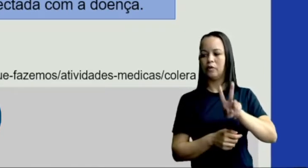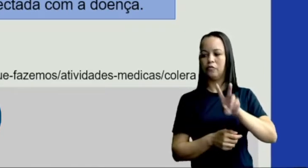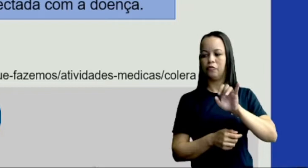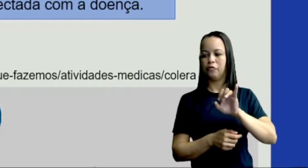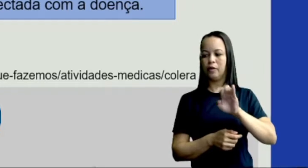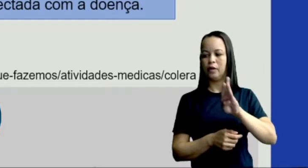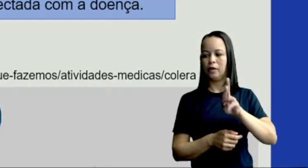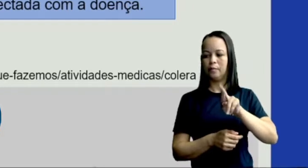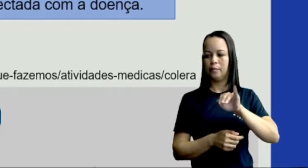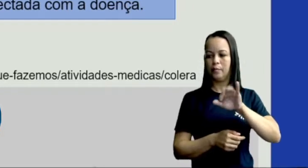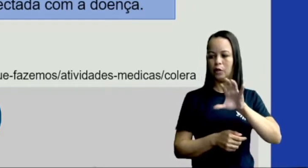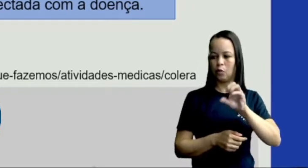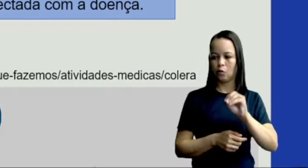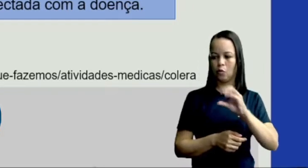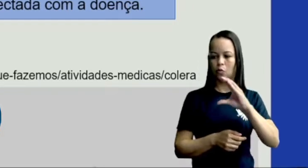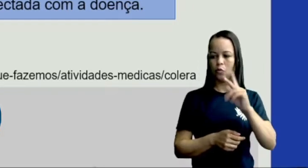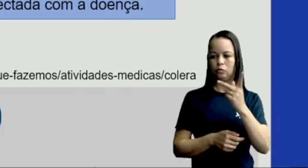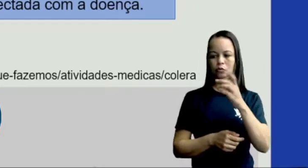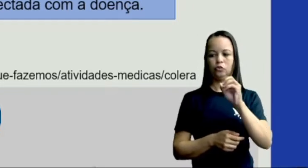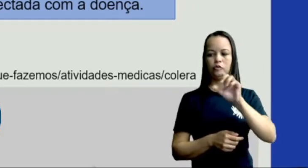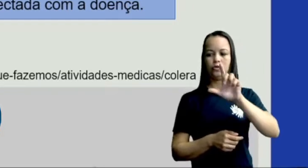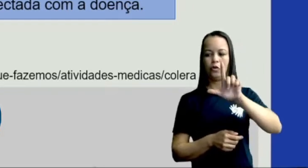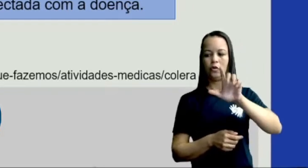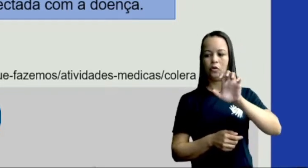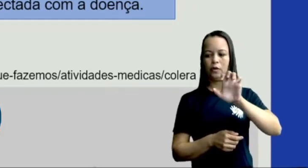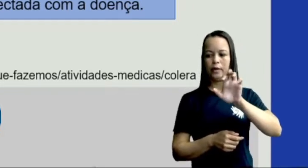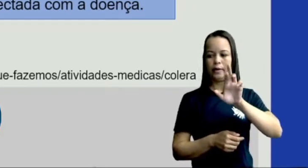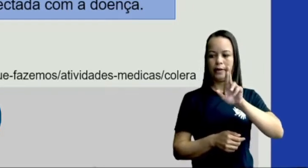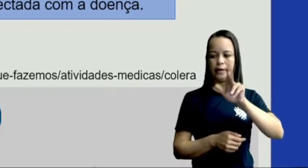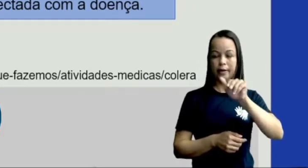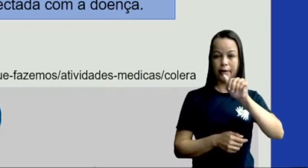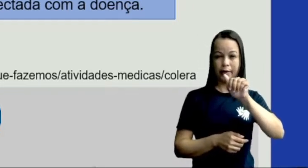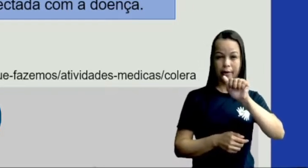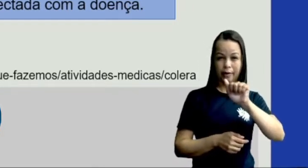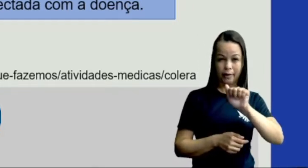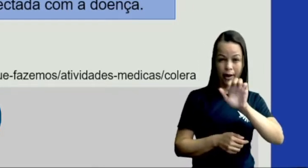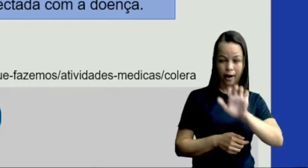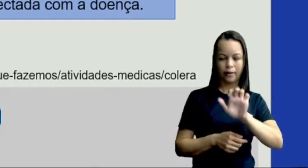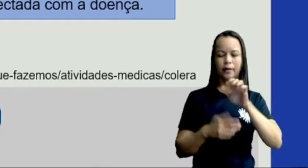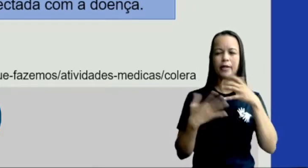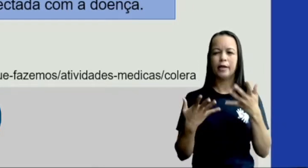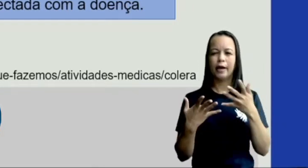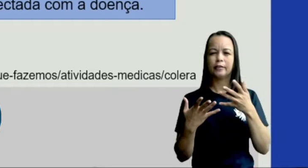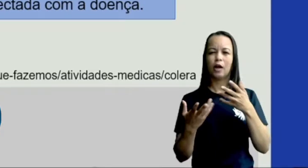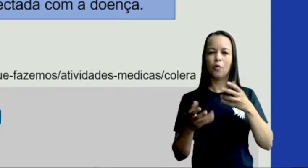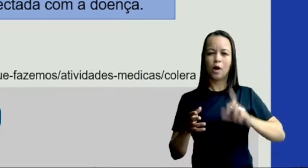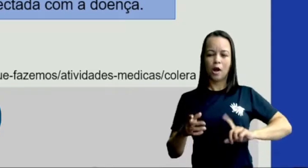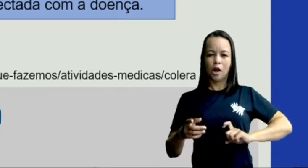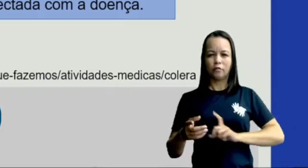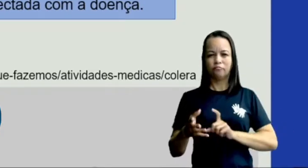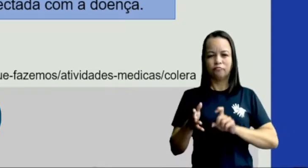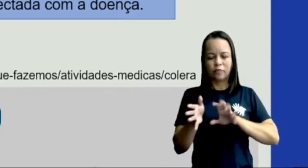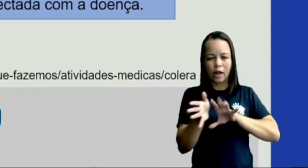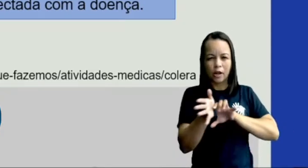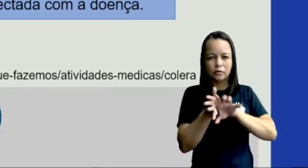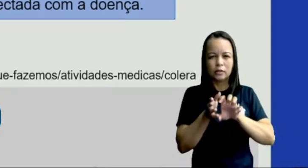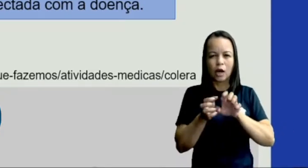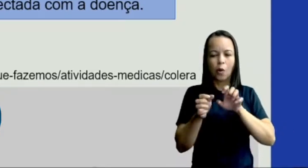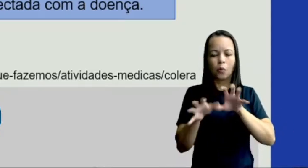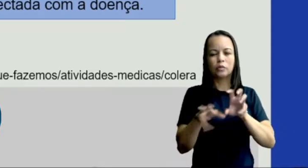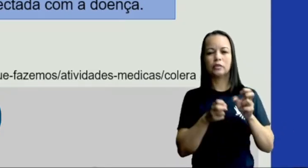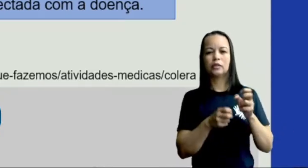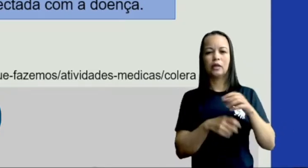quantidade de fluidos que causam diarreia e vômito. A infecção se espalha quando há ingestão de alimentos